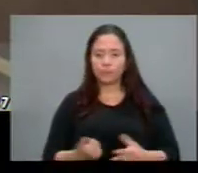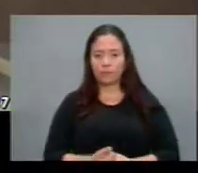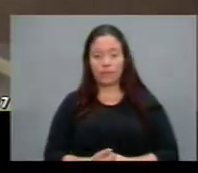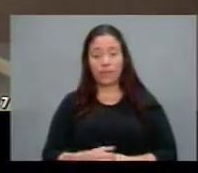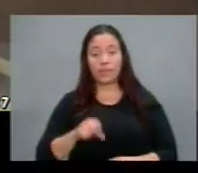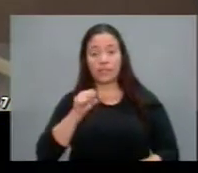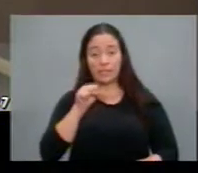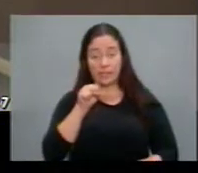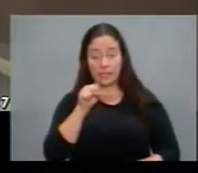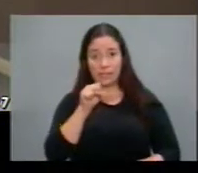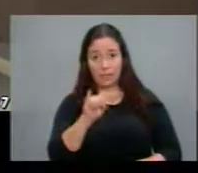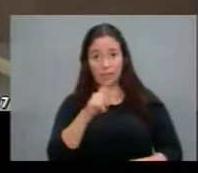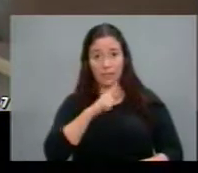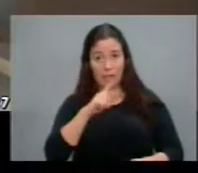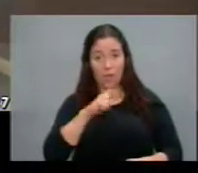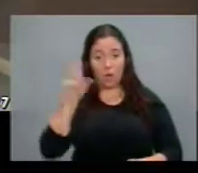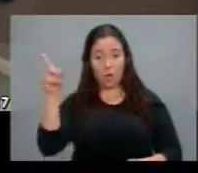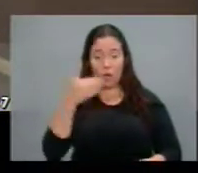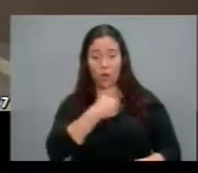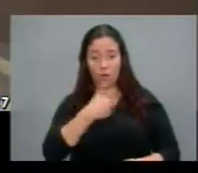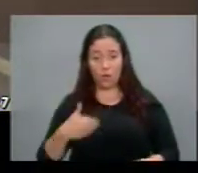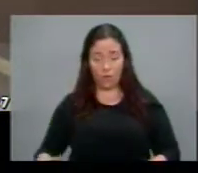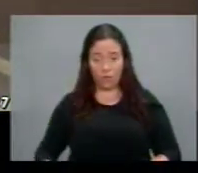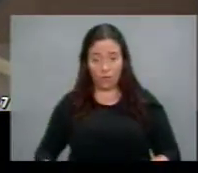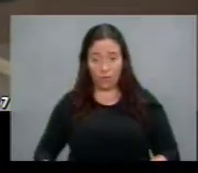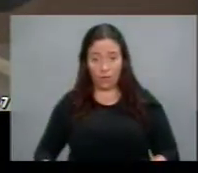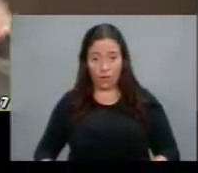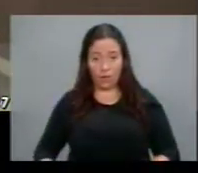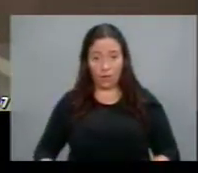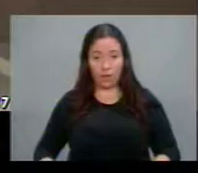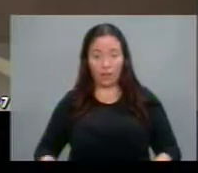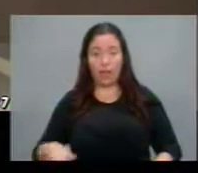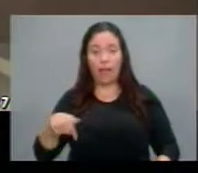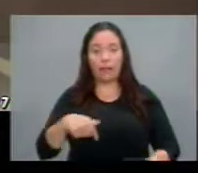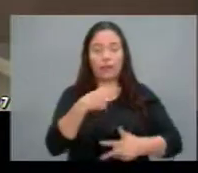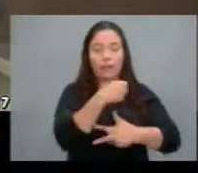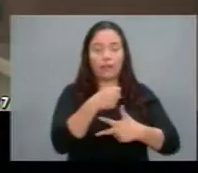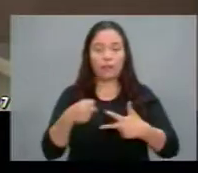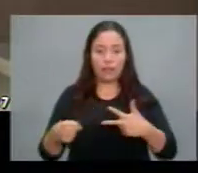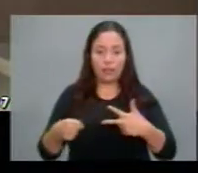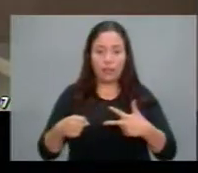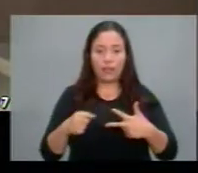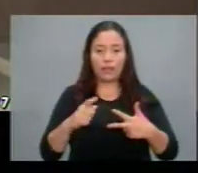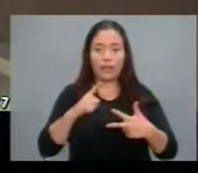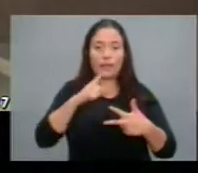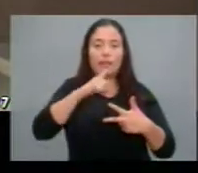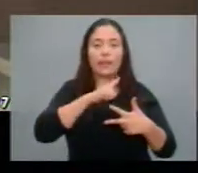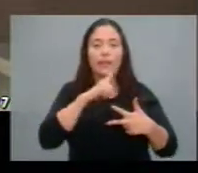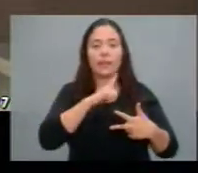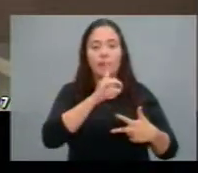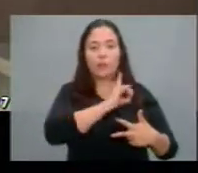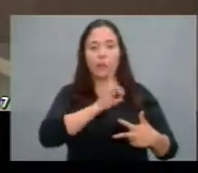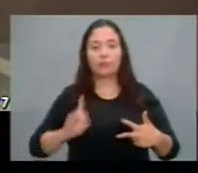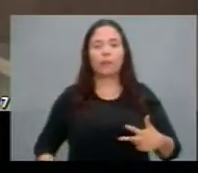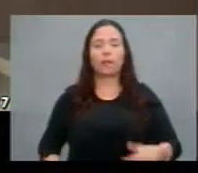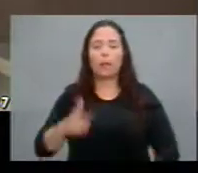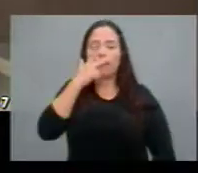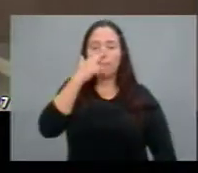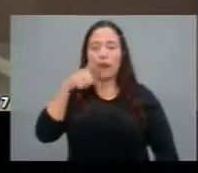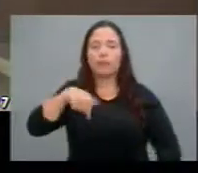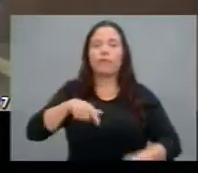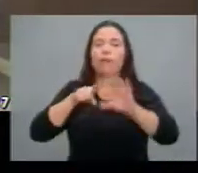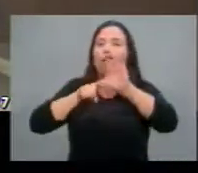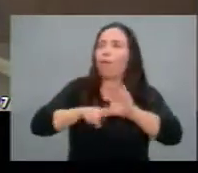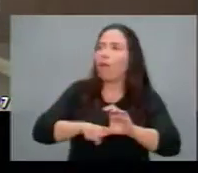se houve por parte do executivo é porque no Brasil os legislativos eles na verdade funcionam como apêndices do executivo